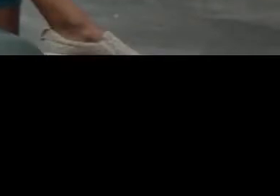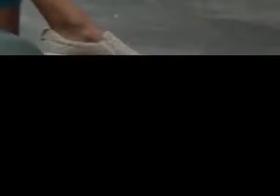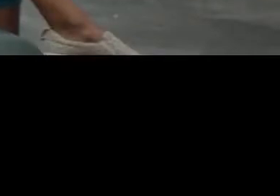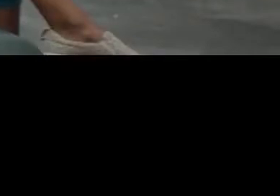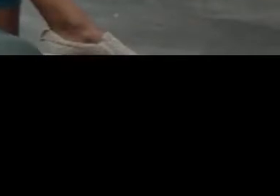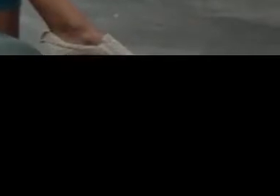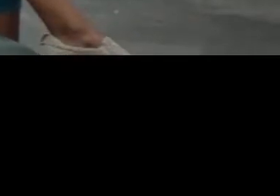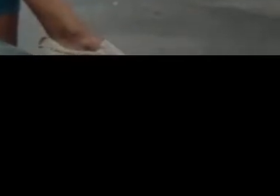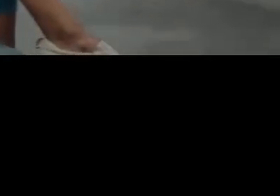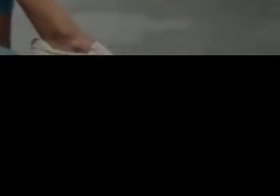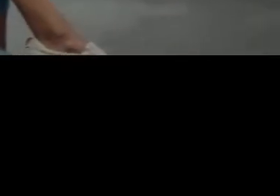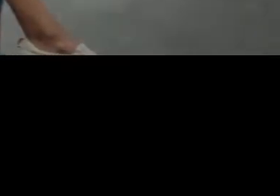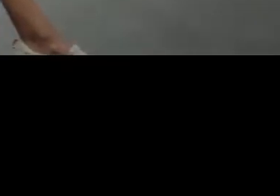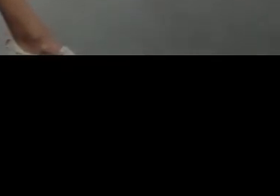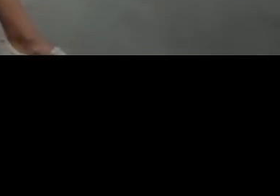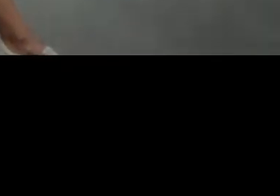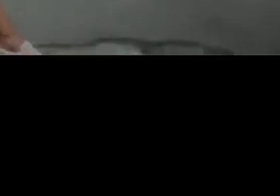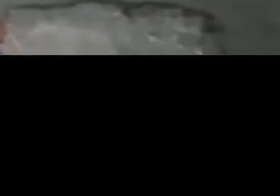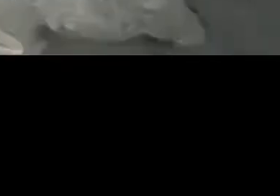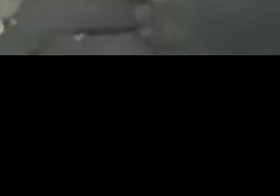Quando você escolhe ama.